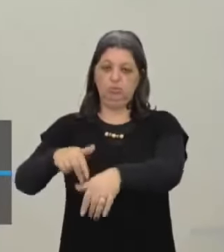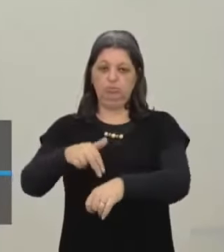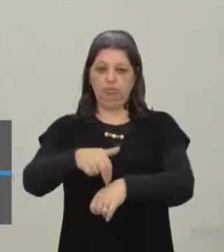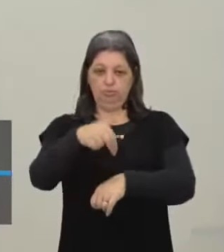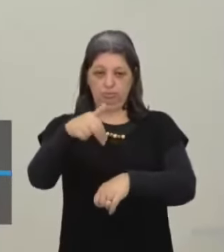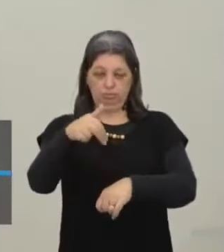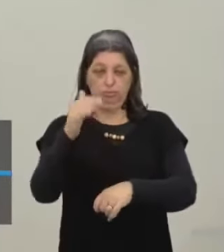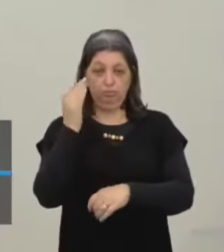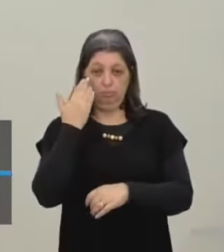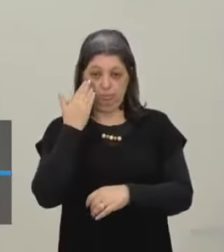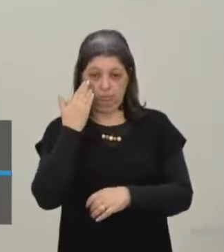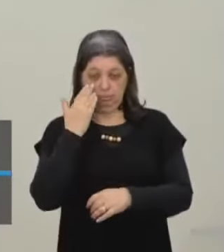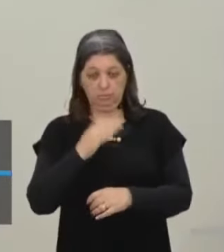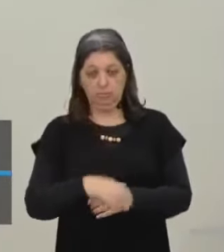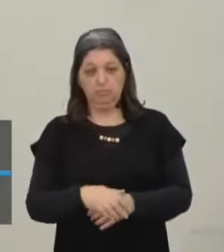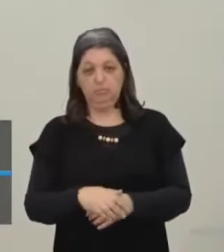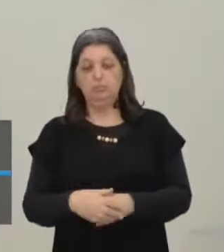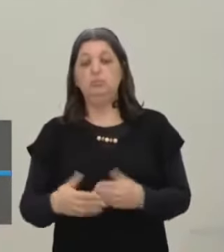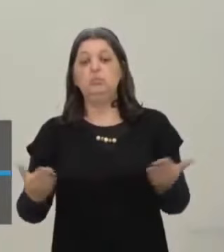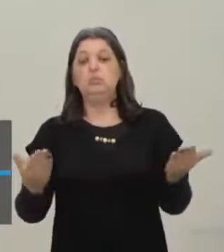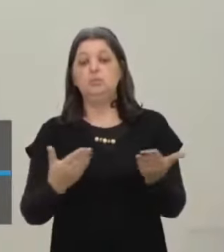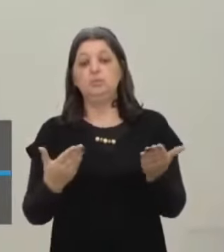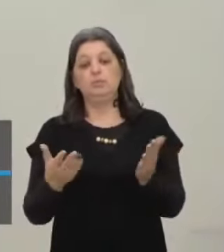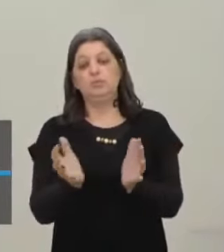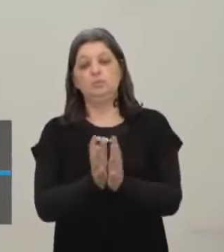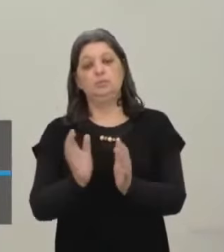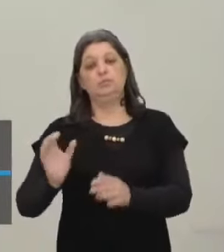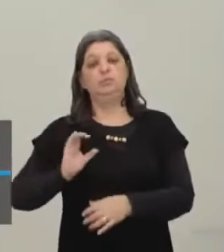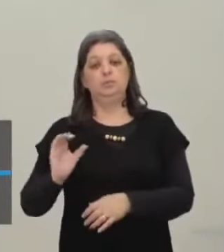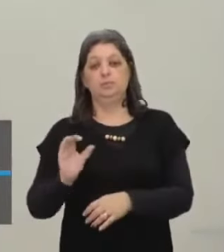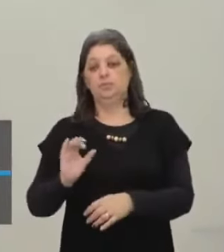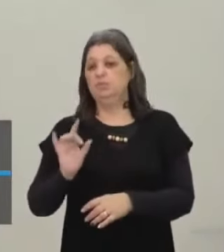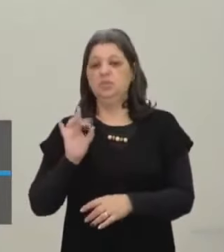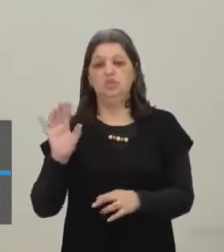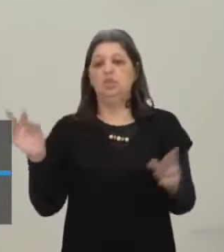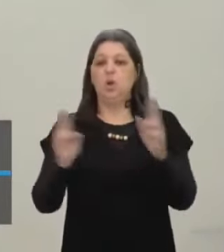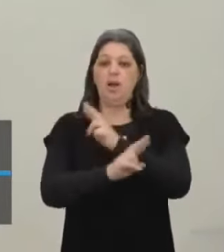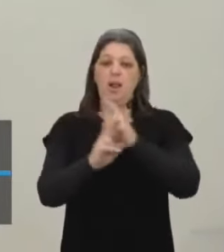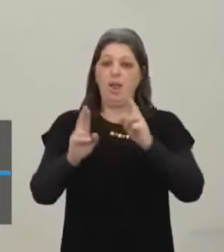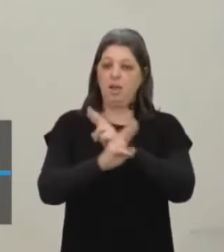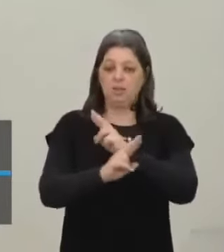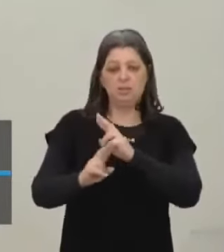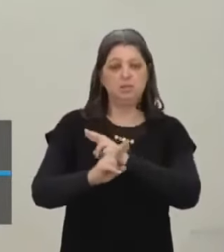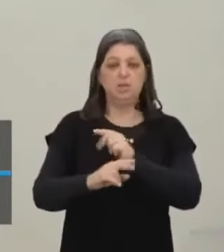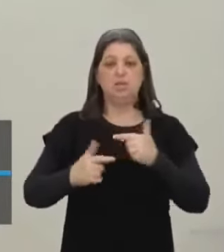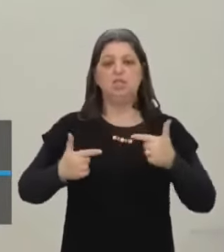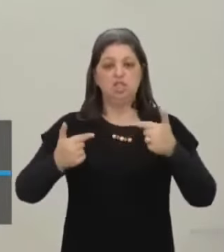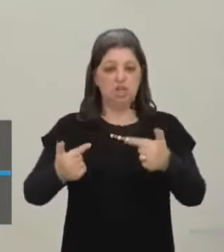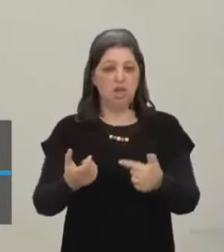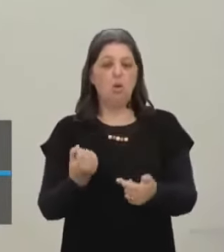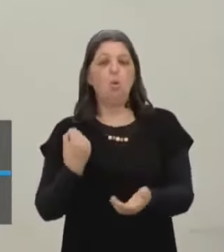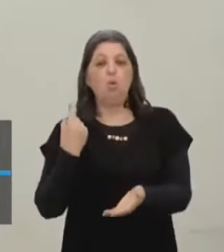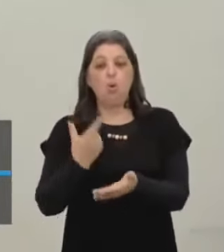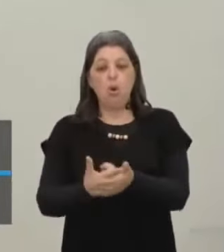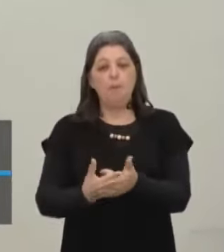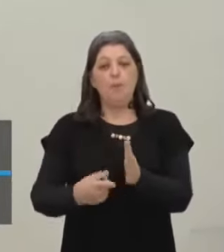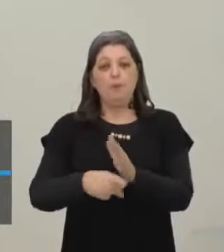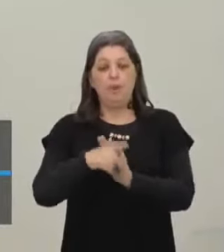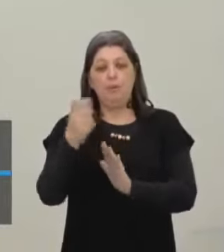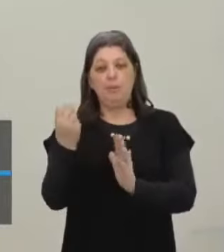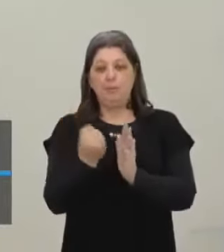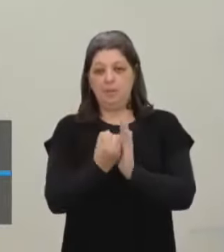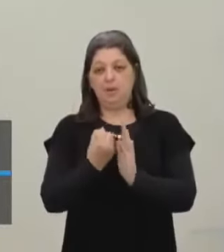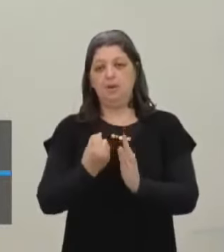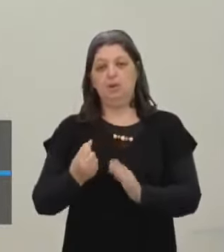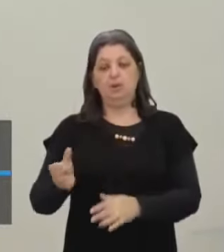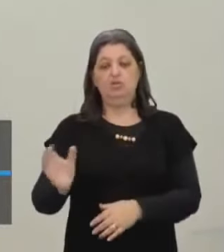entendeu? Ou seja Ser nobre agora Não é uma relação só de sangue Ou de compra de título Ela está profundamente